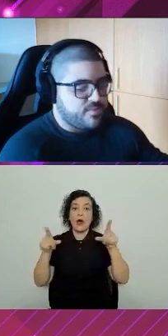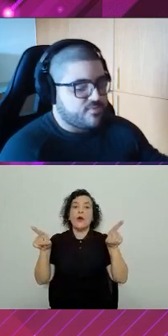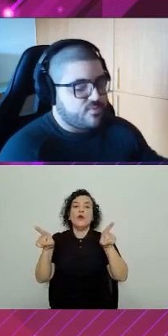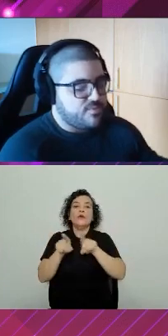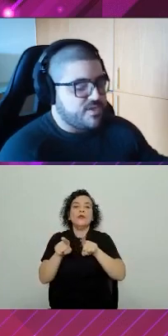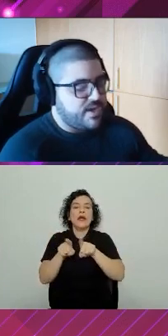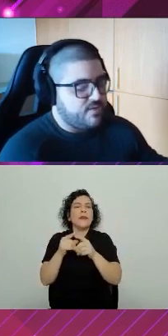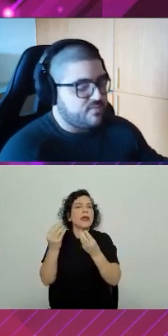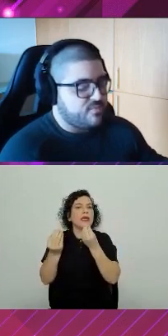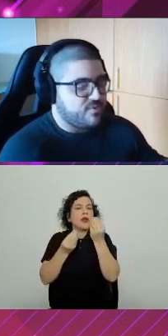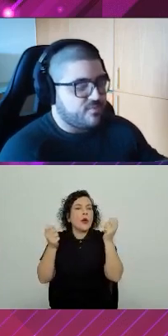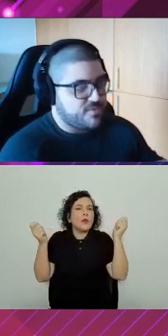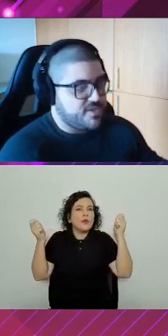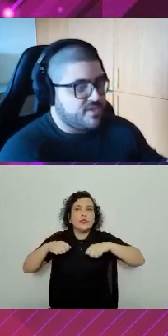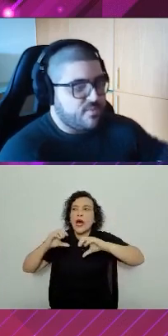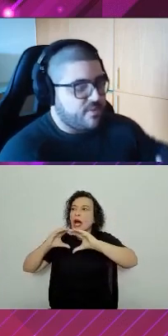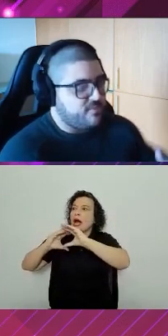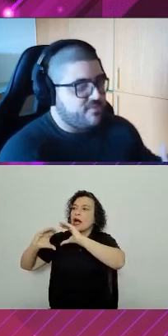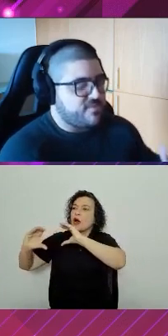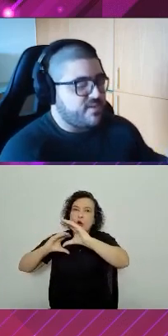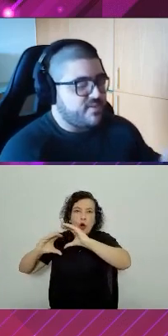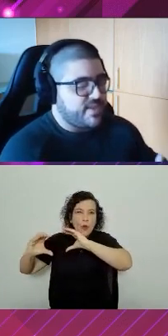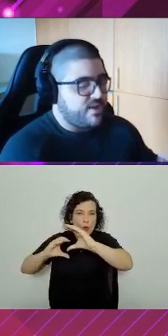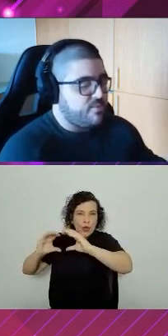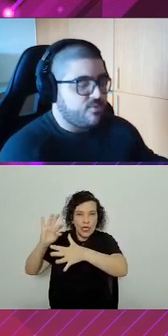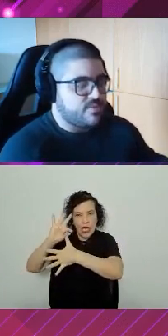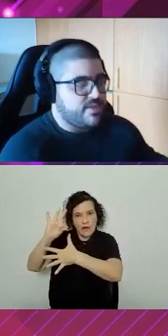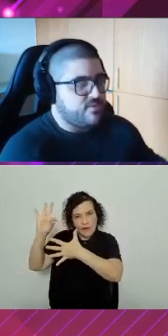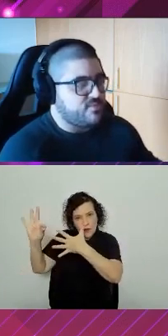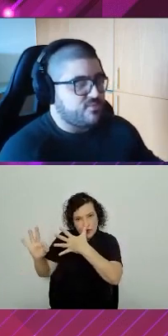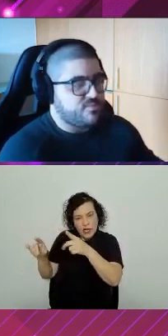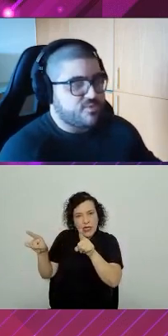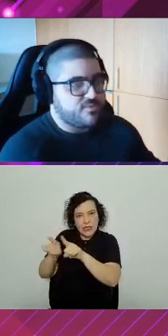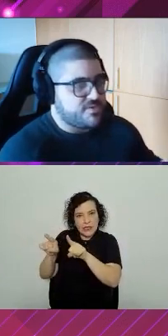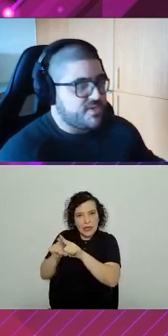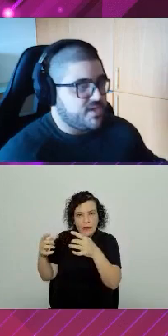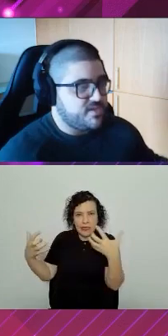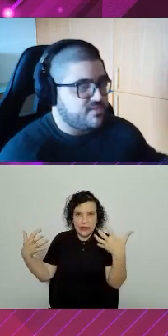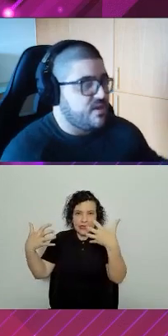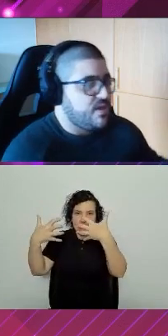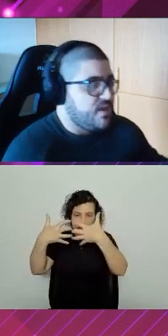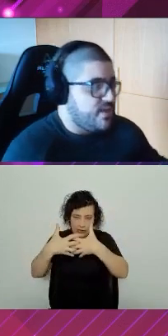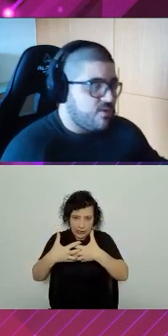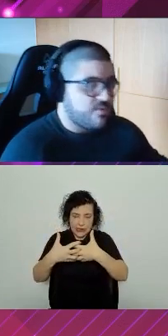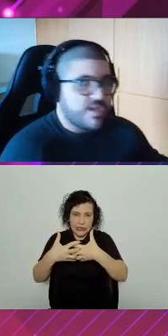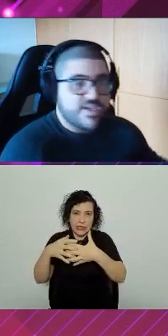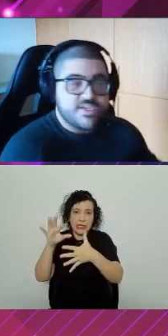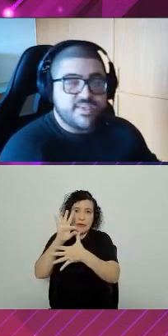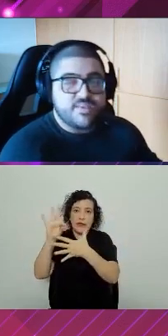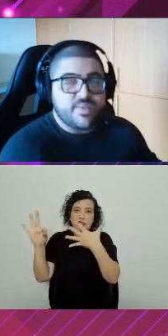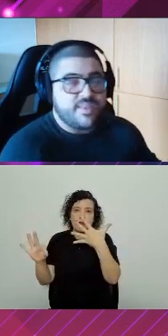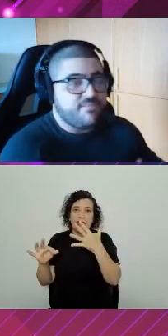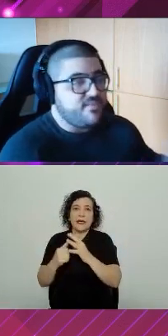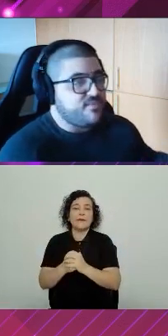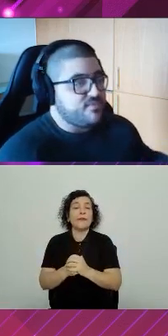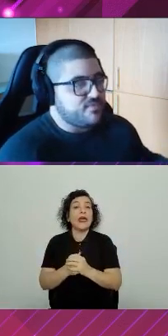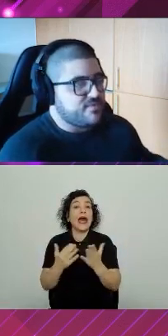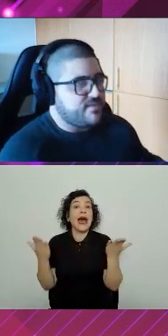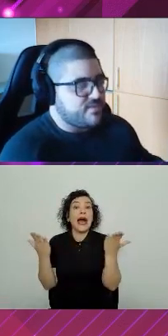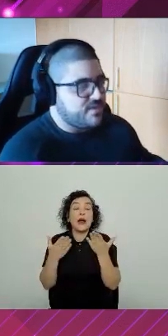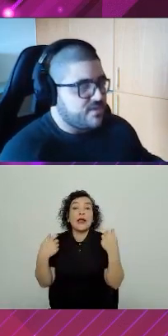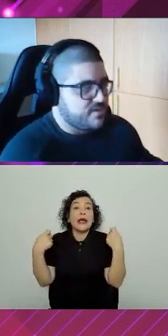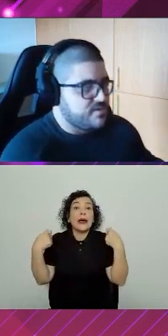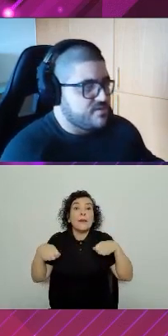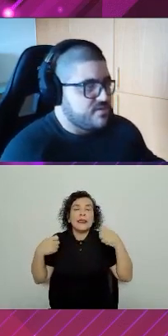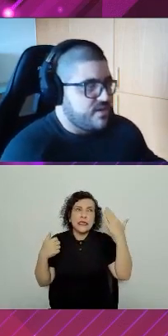Como é que eu posso comunicar os meus micro front-ends, como é que eu faço para integrar o meu container com os meus micro front-ends. E agora, o que a gente tem de benefício de